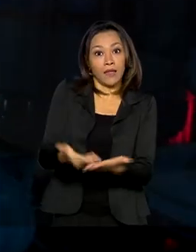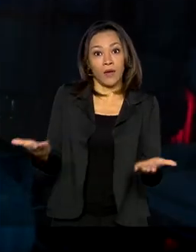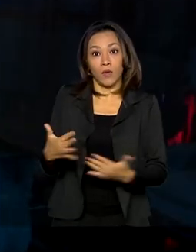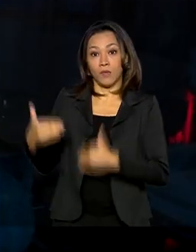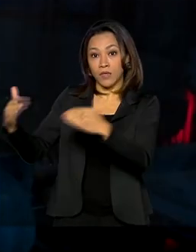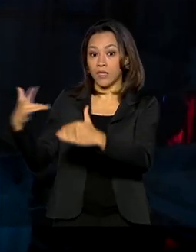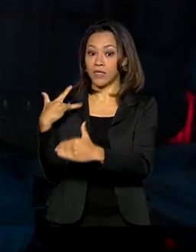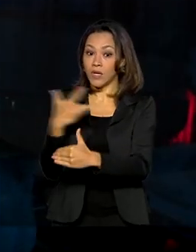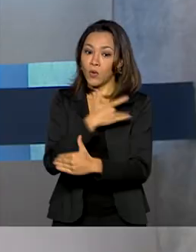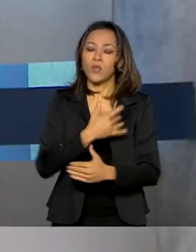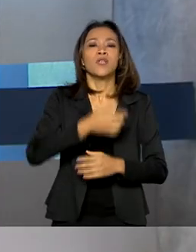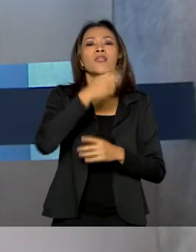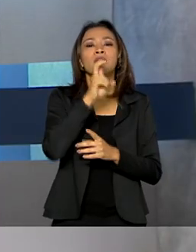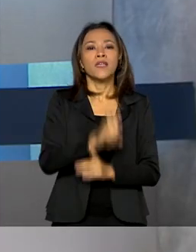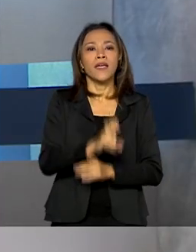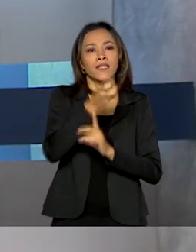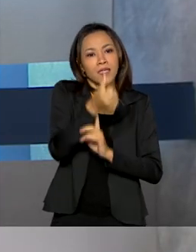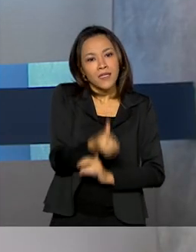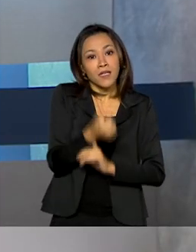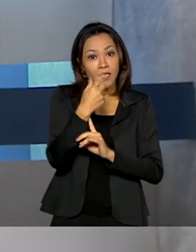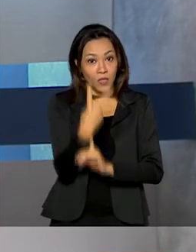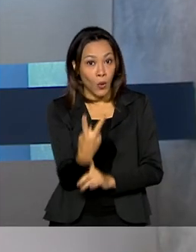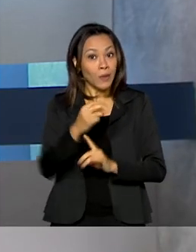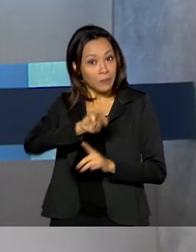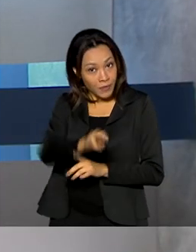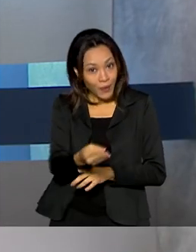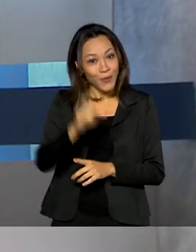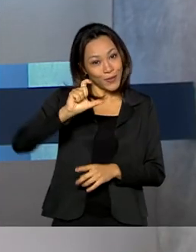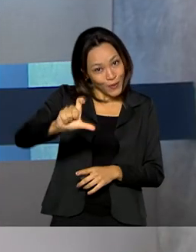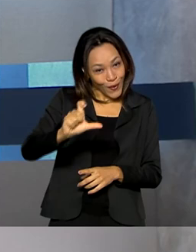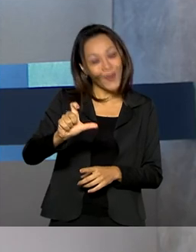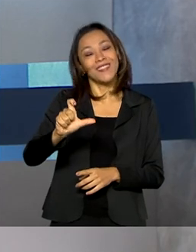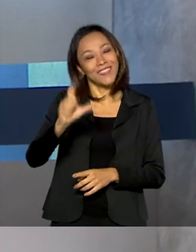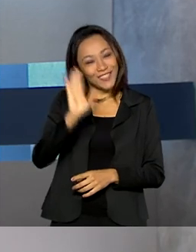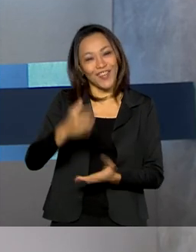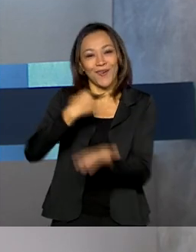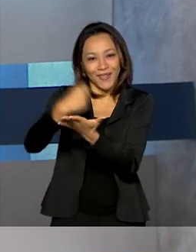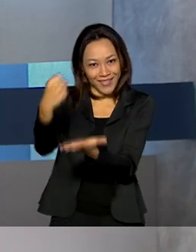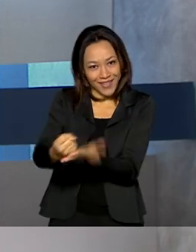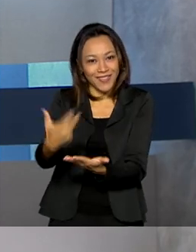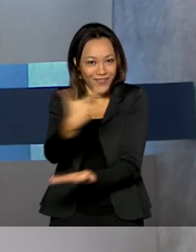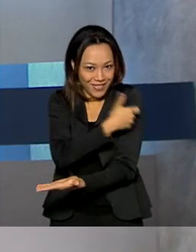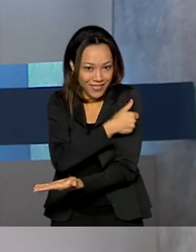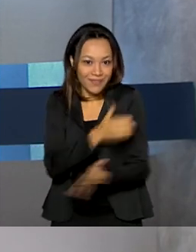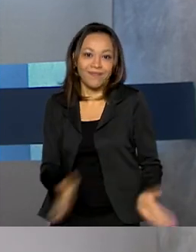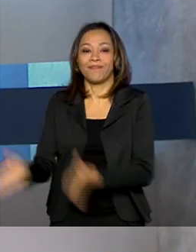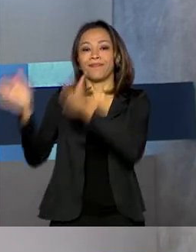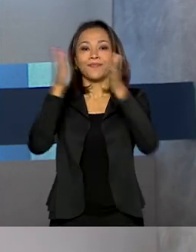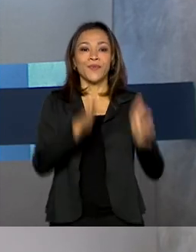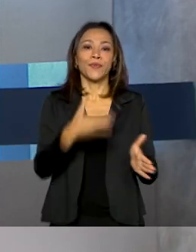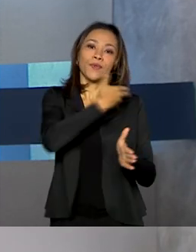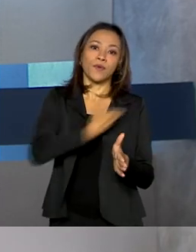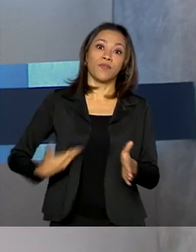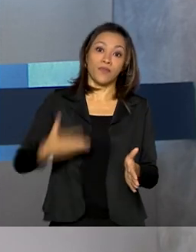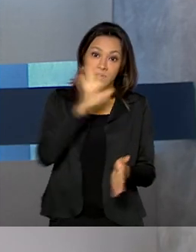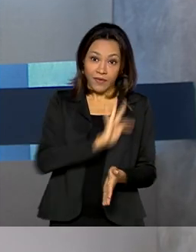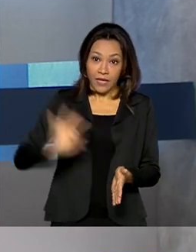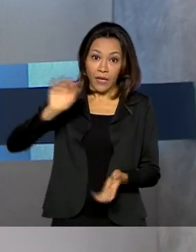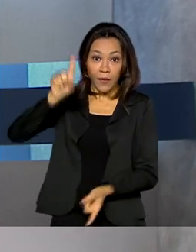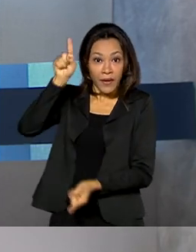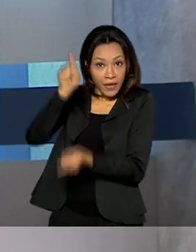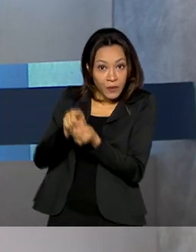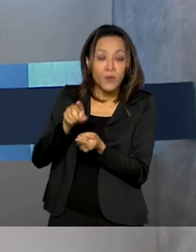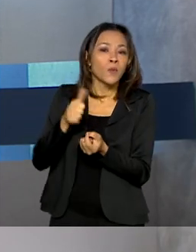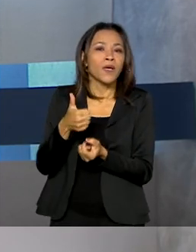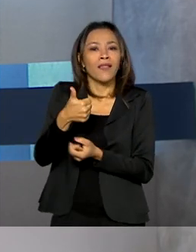562 milhões de doses de vacinas contratadas. O governo federal reduz em 10% o